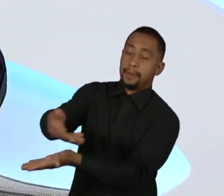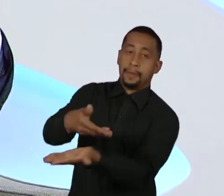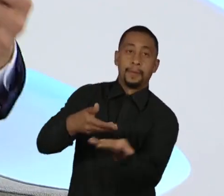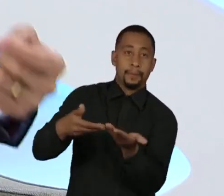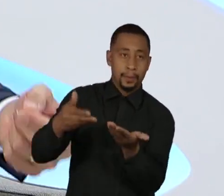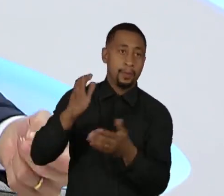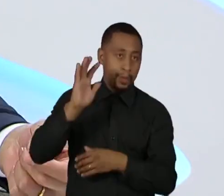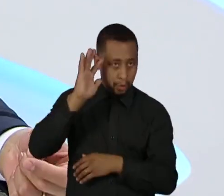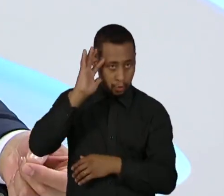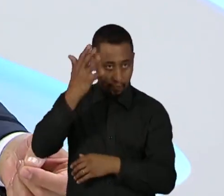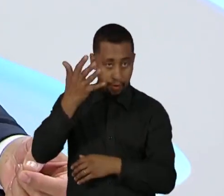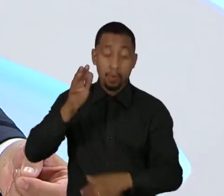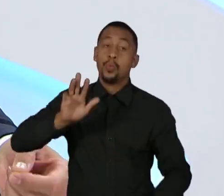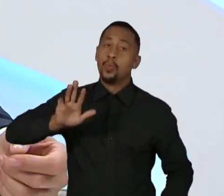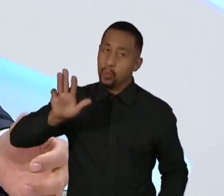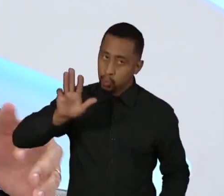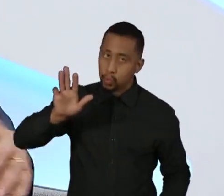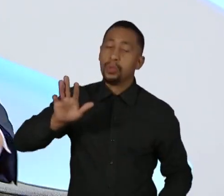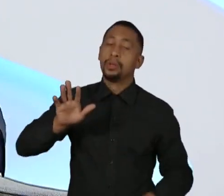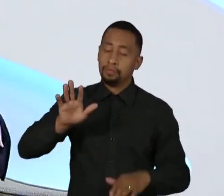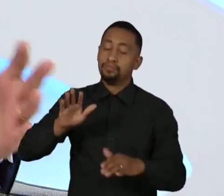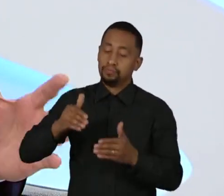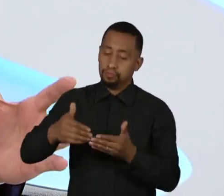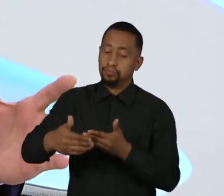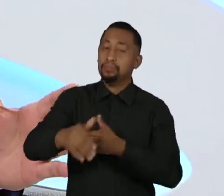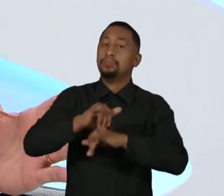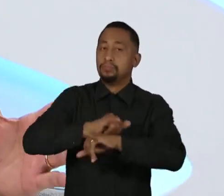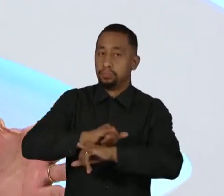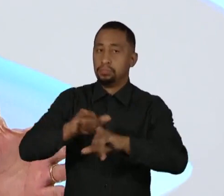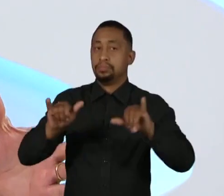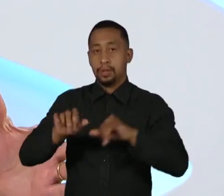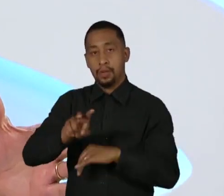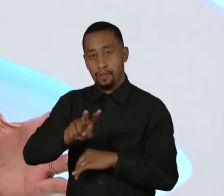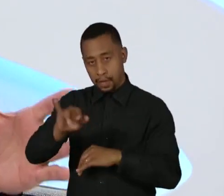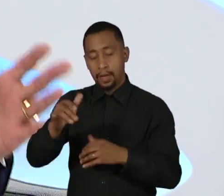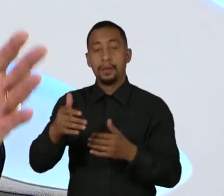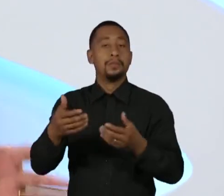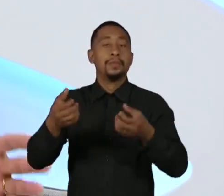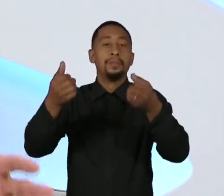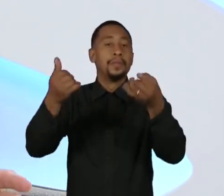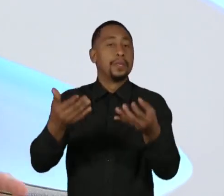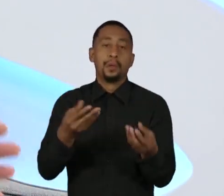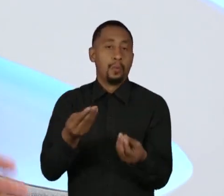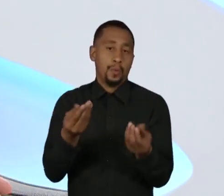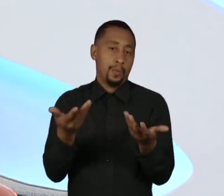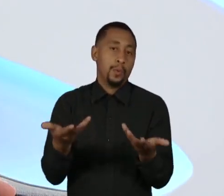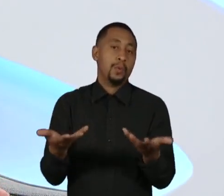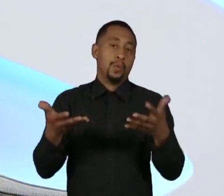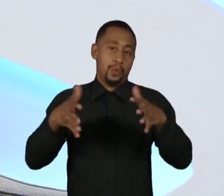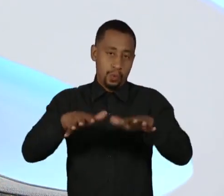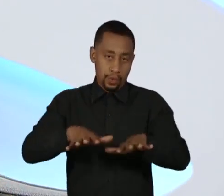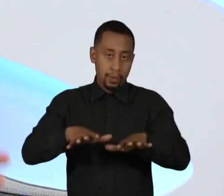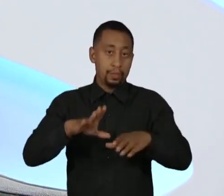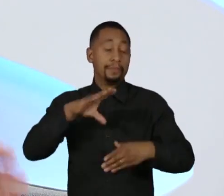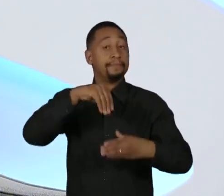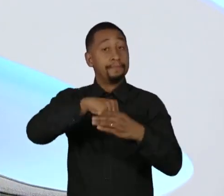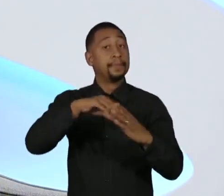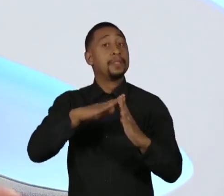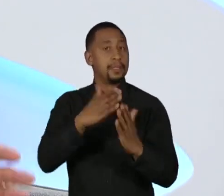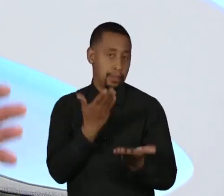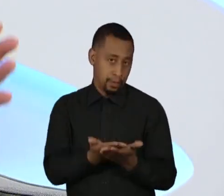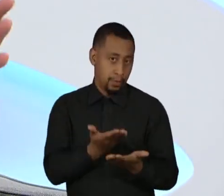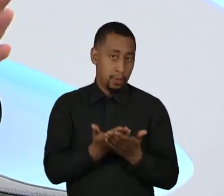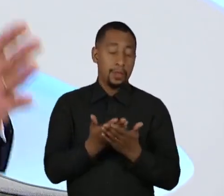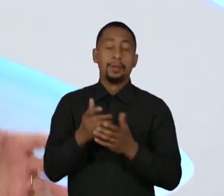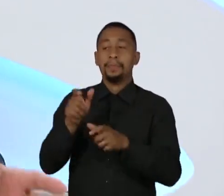serão volumosos investimentos que a quer fazer nessa questão da inclusão, garantir a inclusão dentro das escolas, pessoas